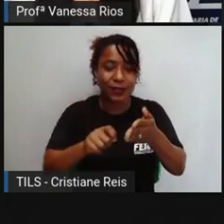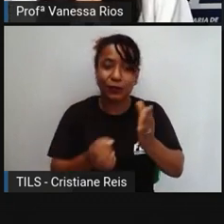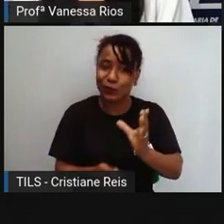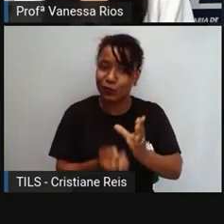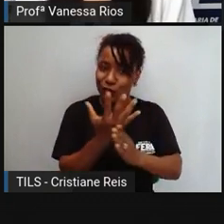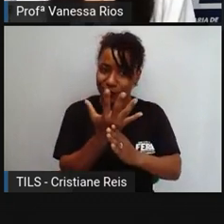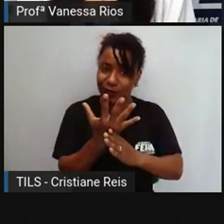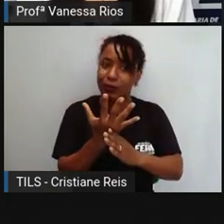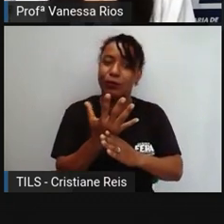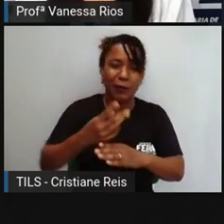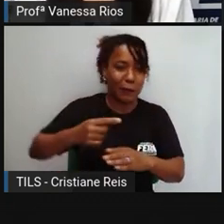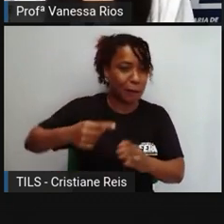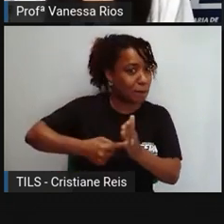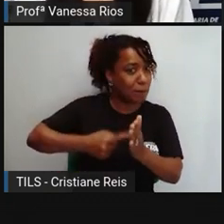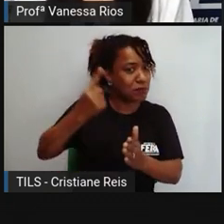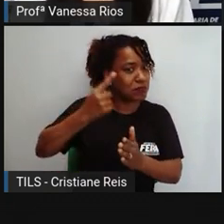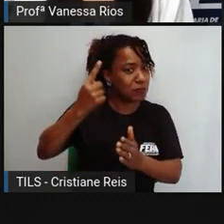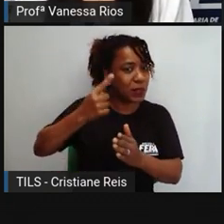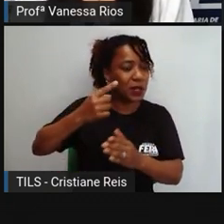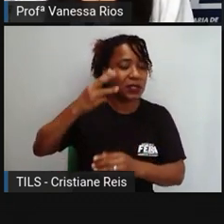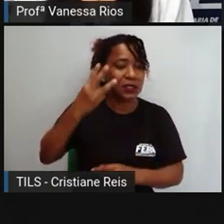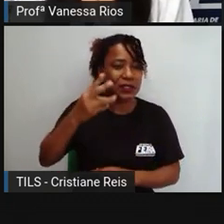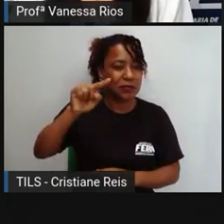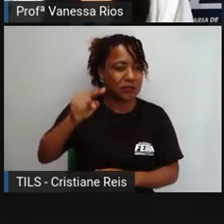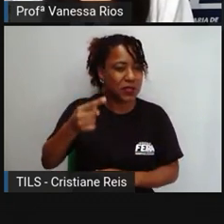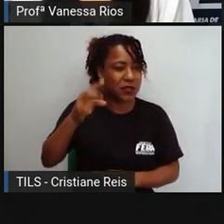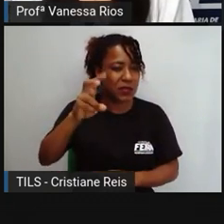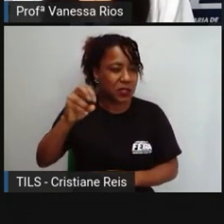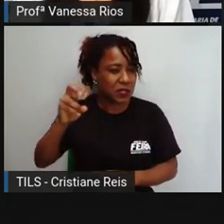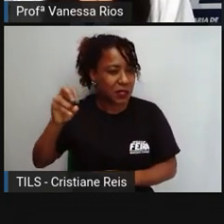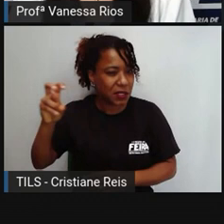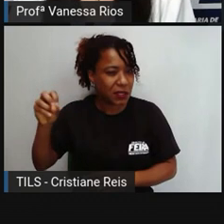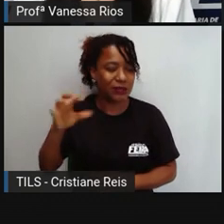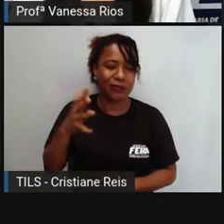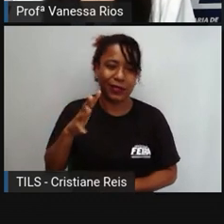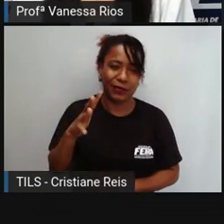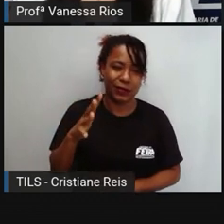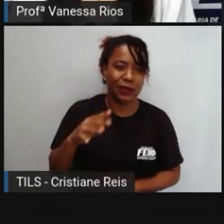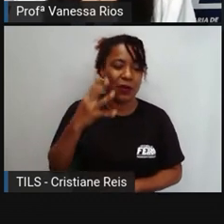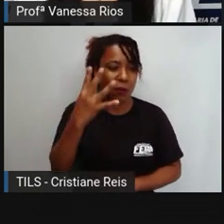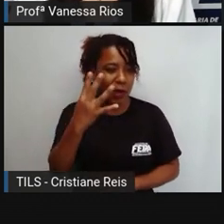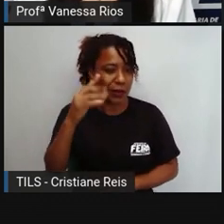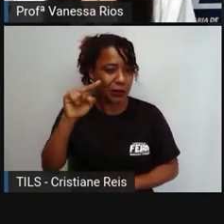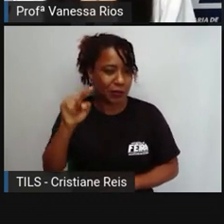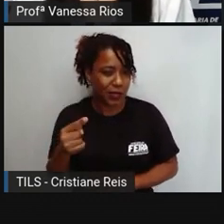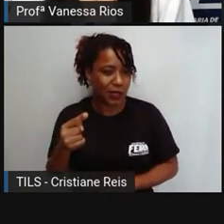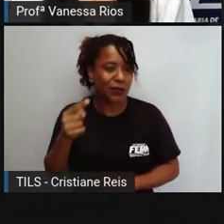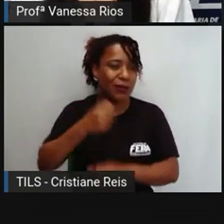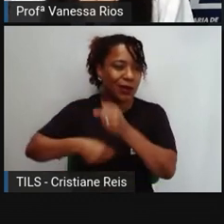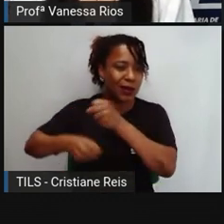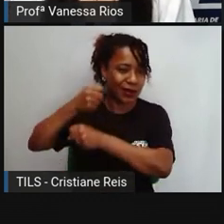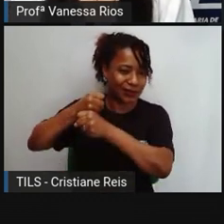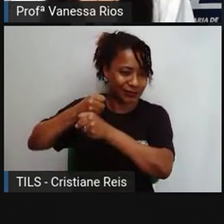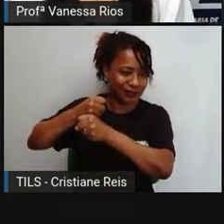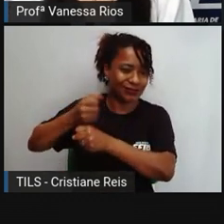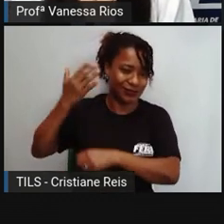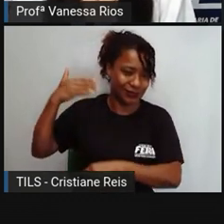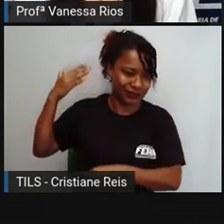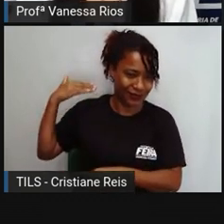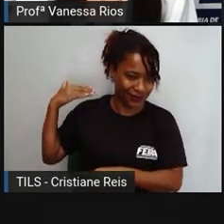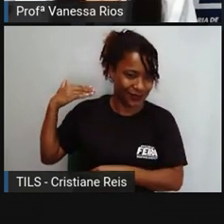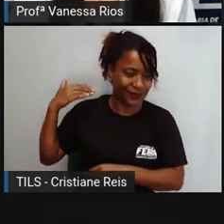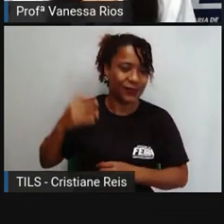escrita em mais tempo, cerca aí de 3.500 até 4.000 anos atrás. E aí,